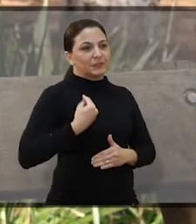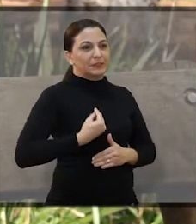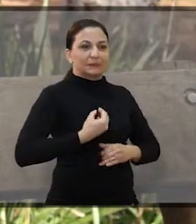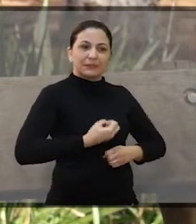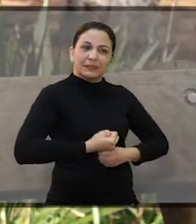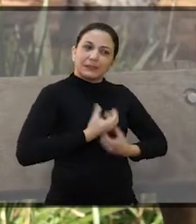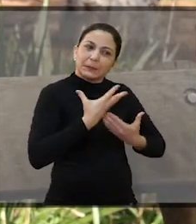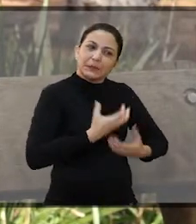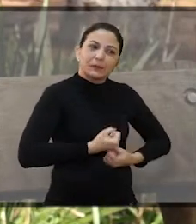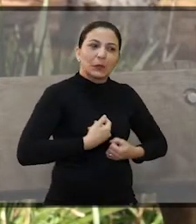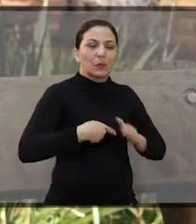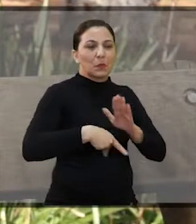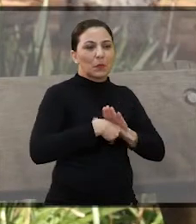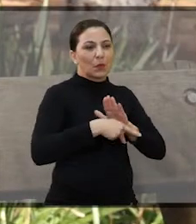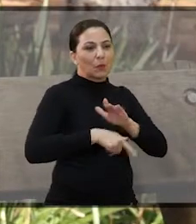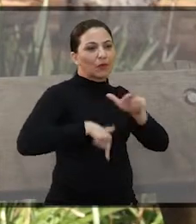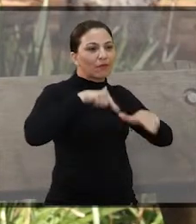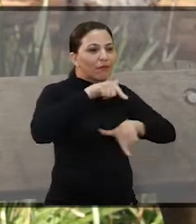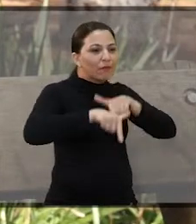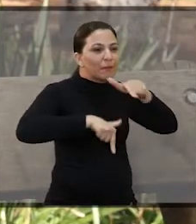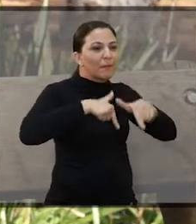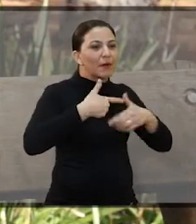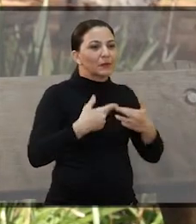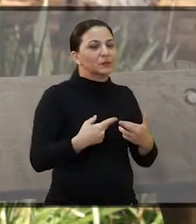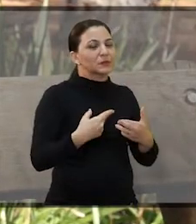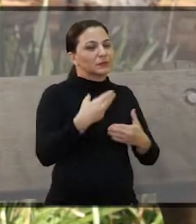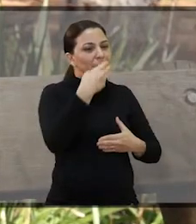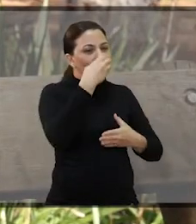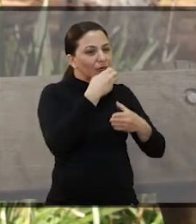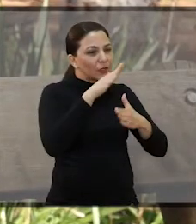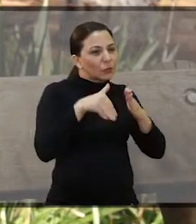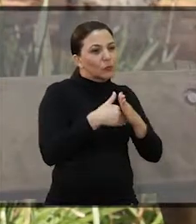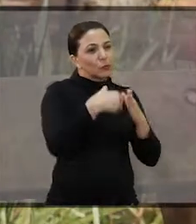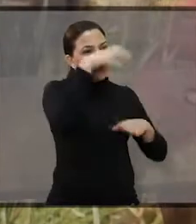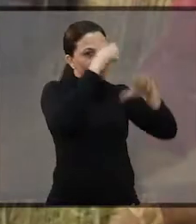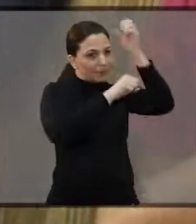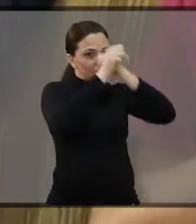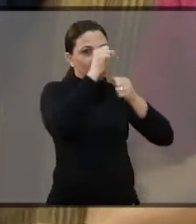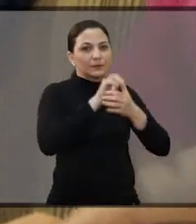fala, pelas coisas que a gente faz. Tudo é motivo de aprendizado.